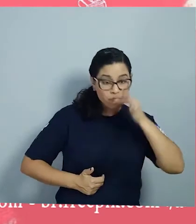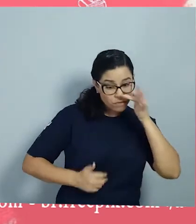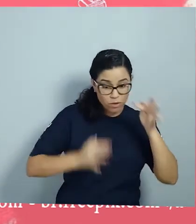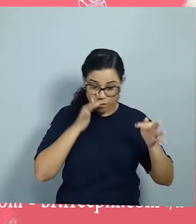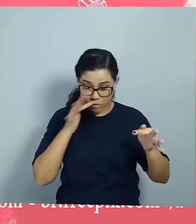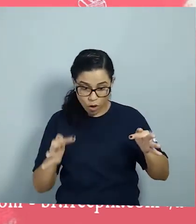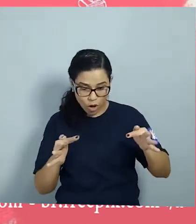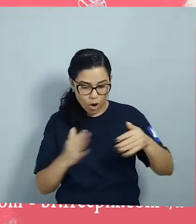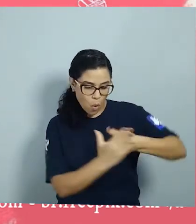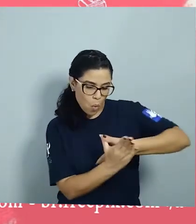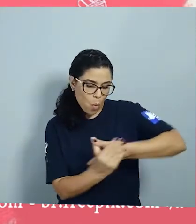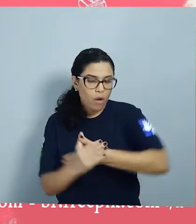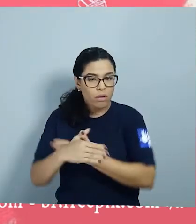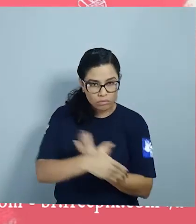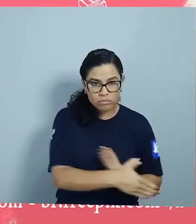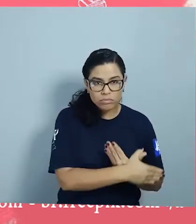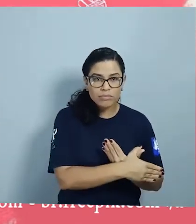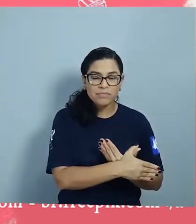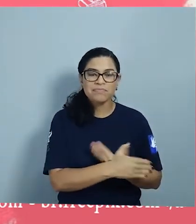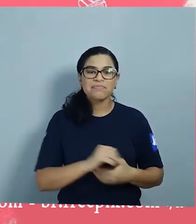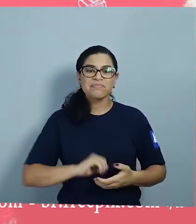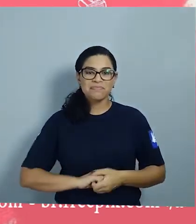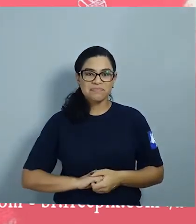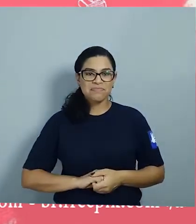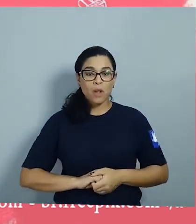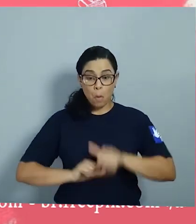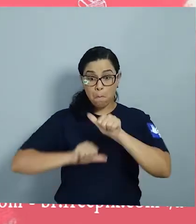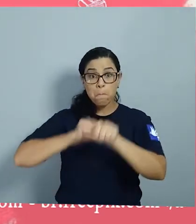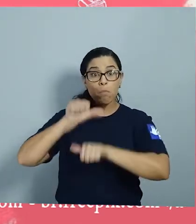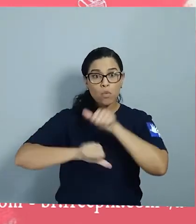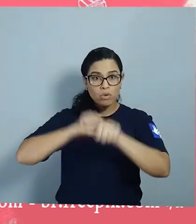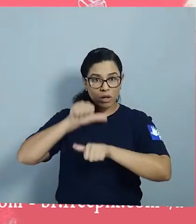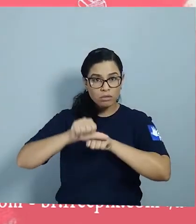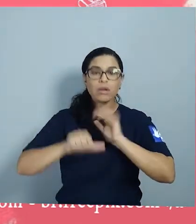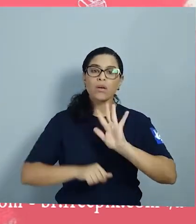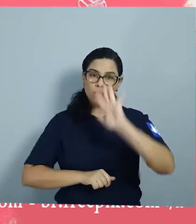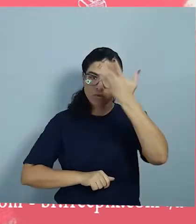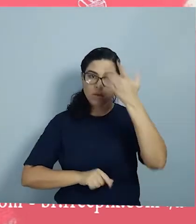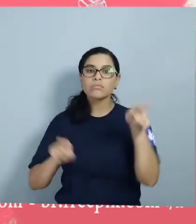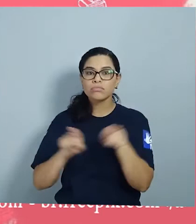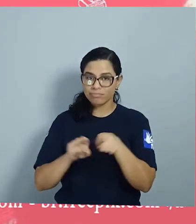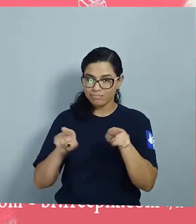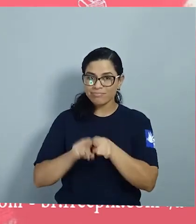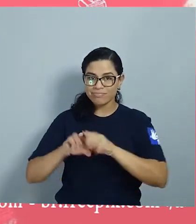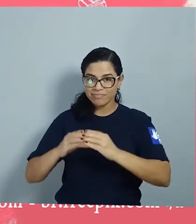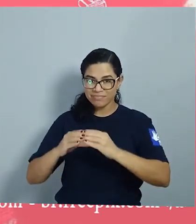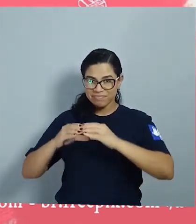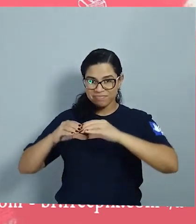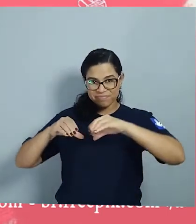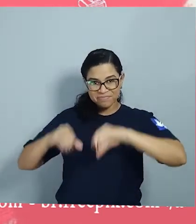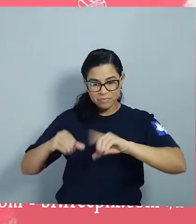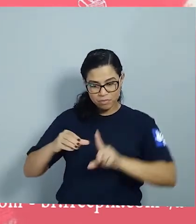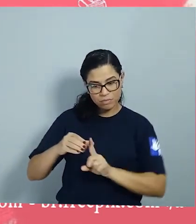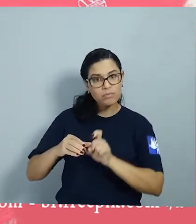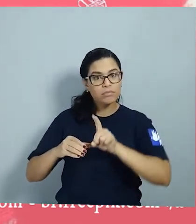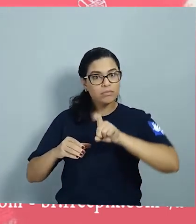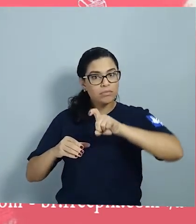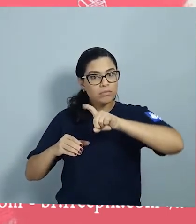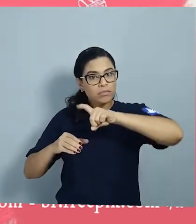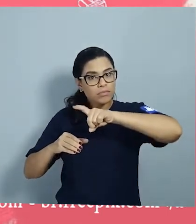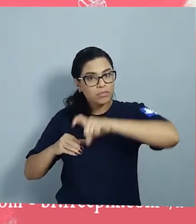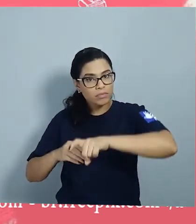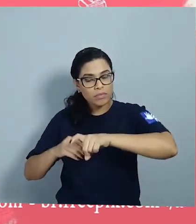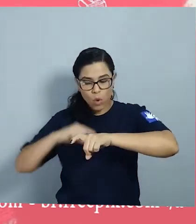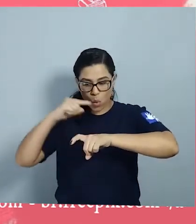Assim como as borboletas, elas também passam pela metamorfose Do ovo também nasce uma lagarta faminta,